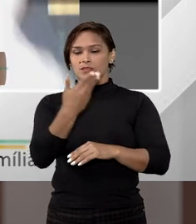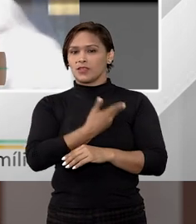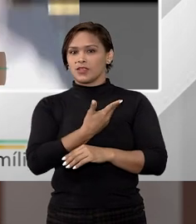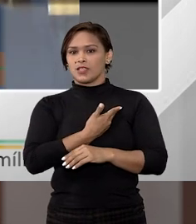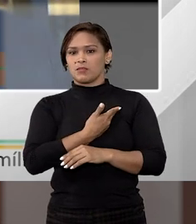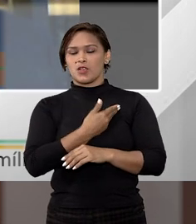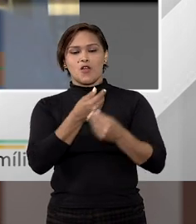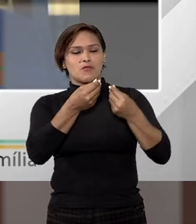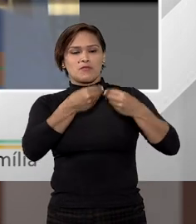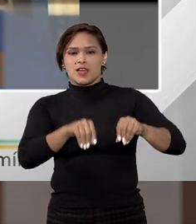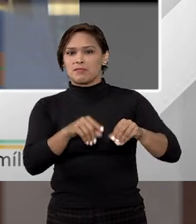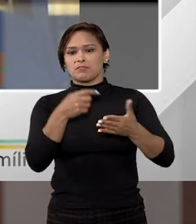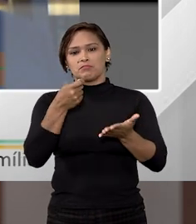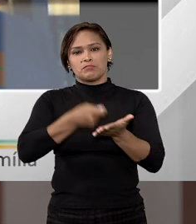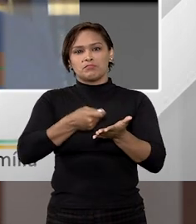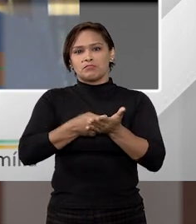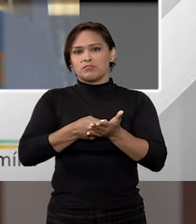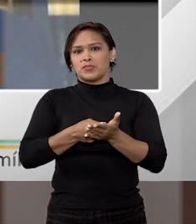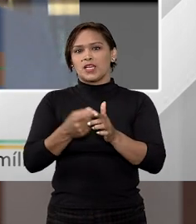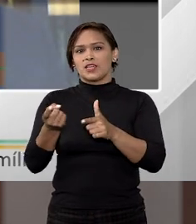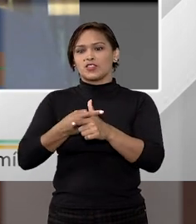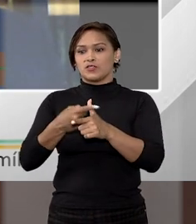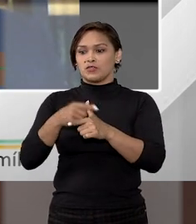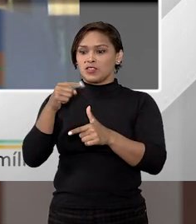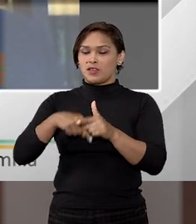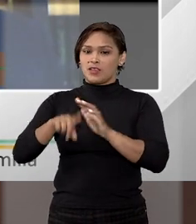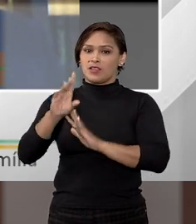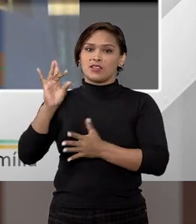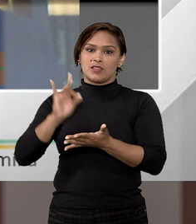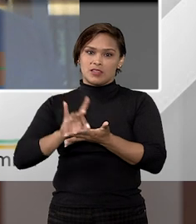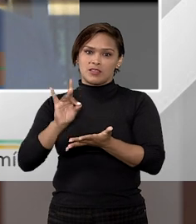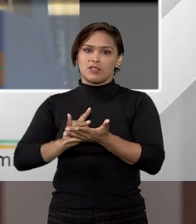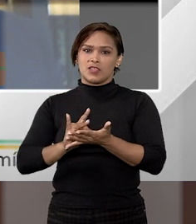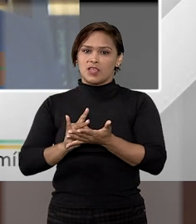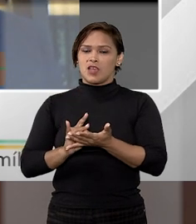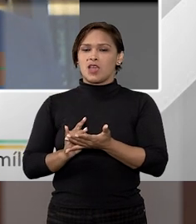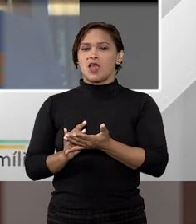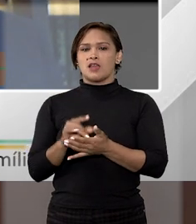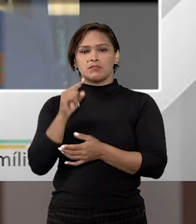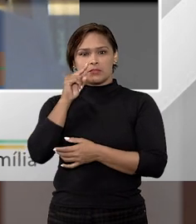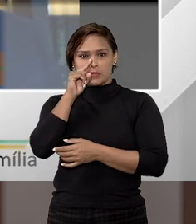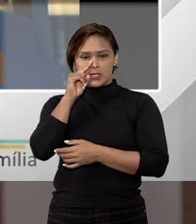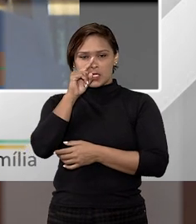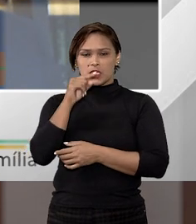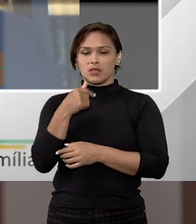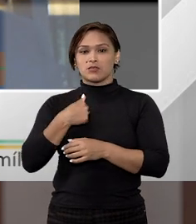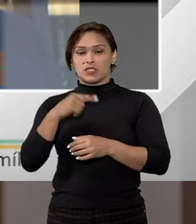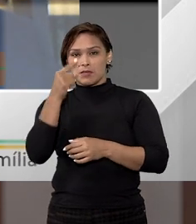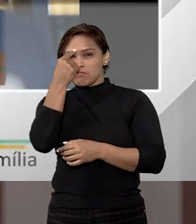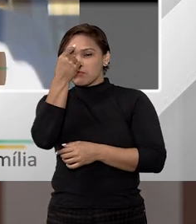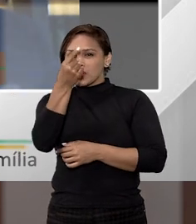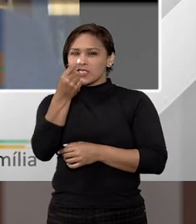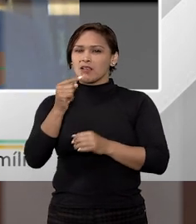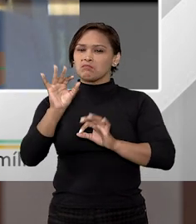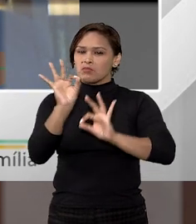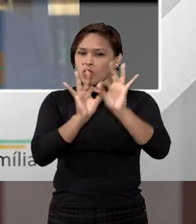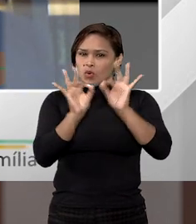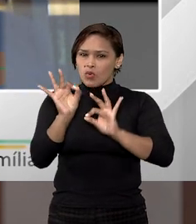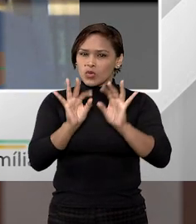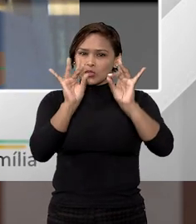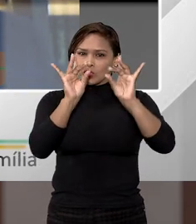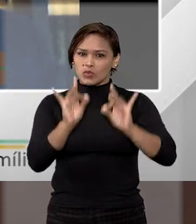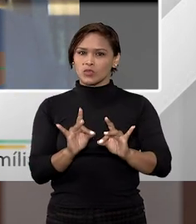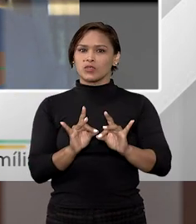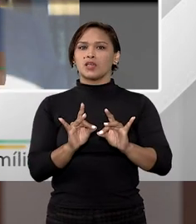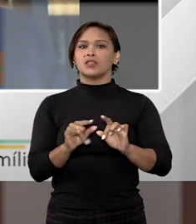esse amigo não vai perder a casa para pagar a dívida para você. Então, realmente, é muito perigoso, acho que tem que ser um ato pensado com muito cuidado